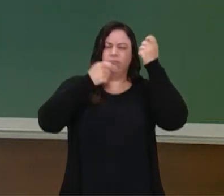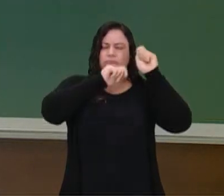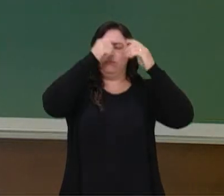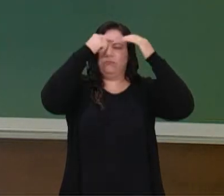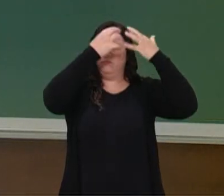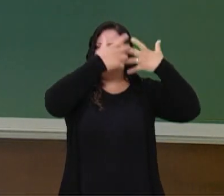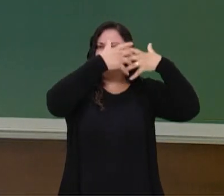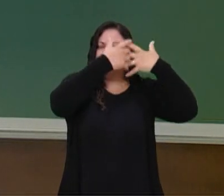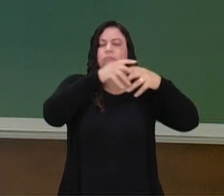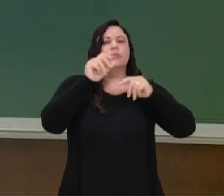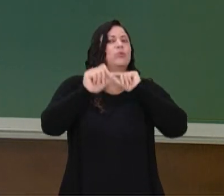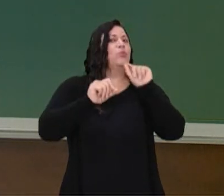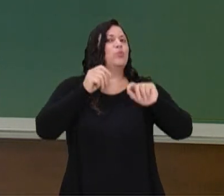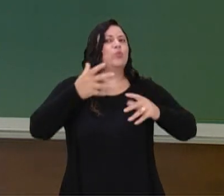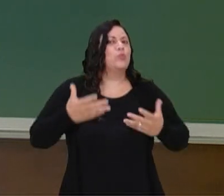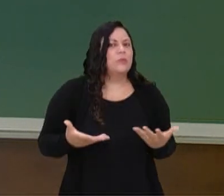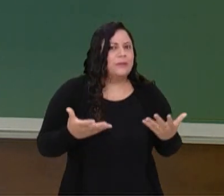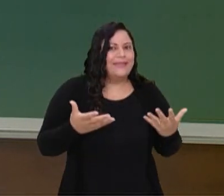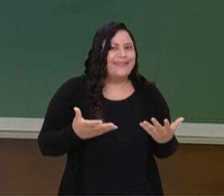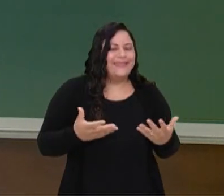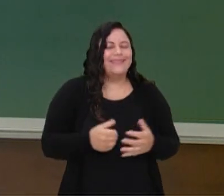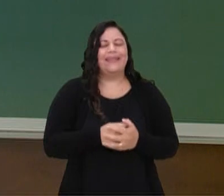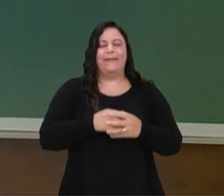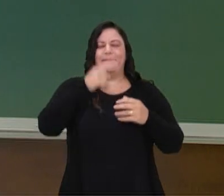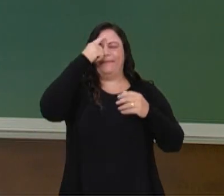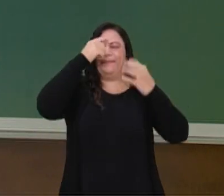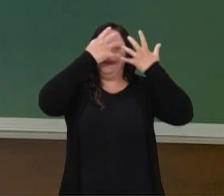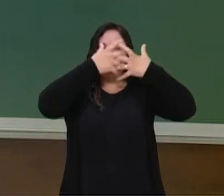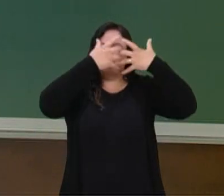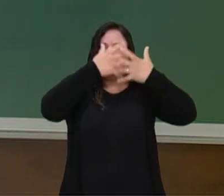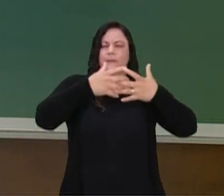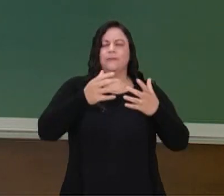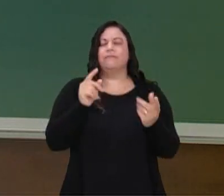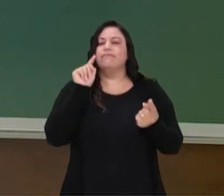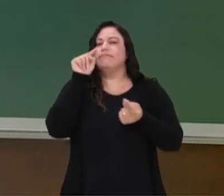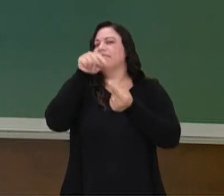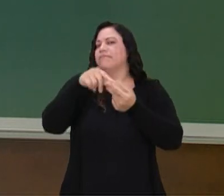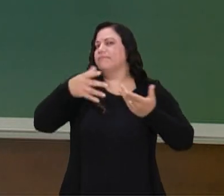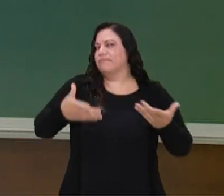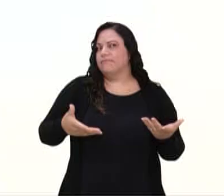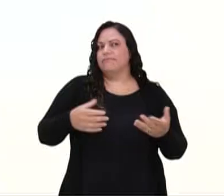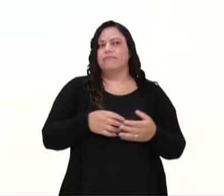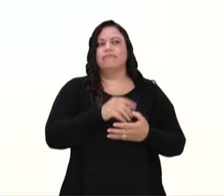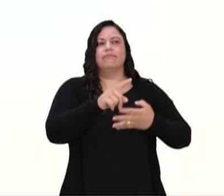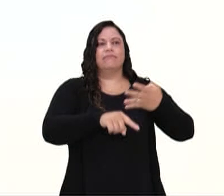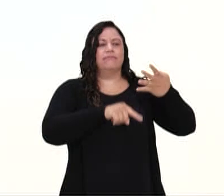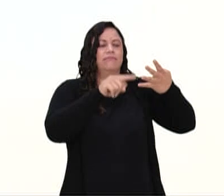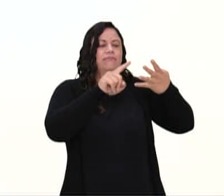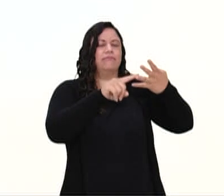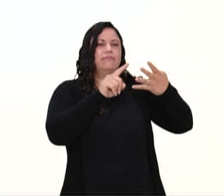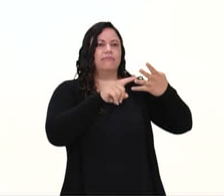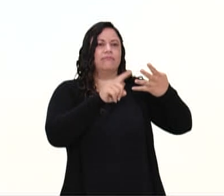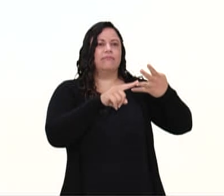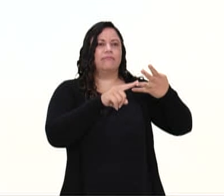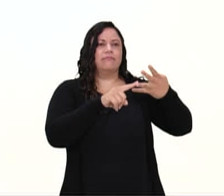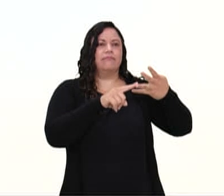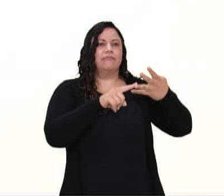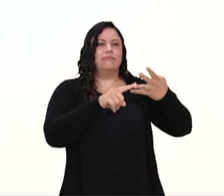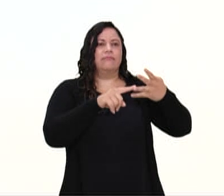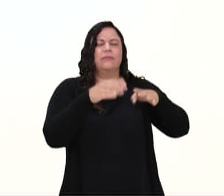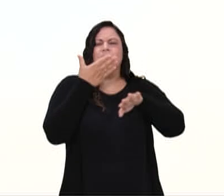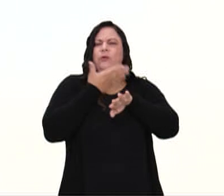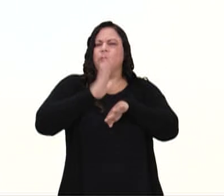Qual atividade que a gente trabalhou que tem esse objetivo? É denominado de treinamento resistido.